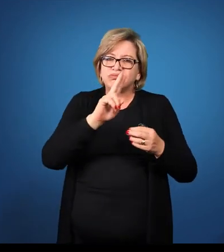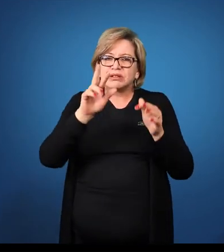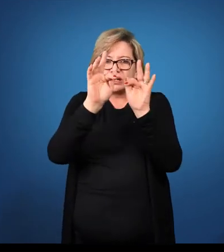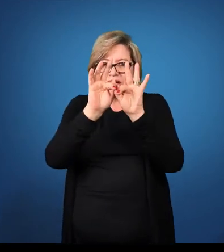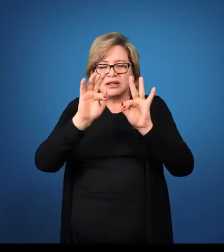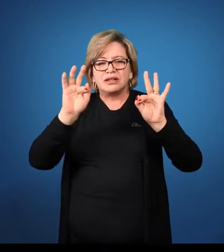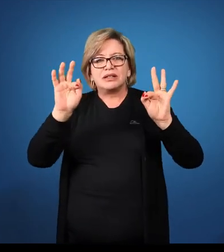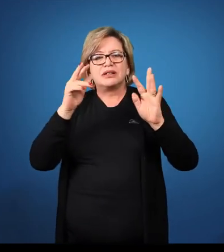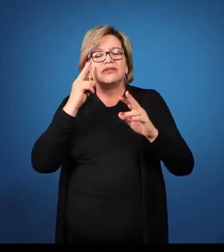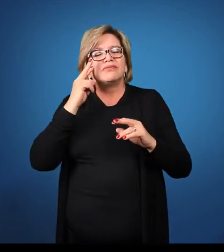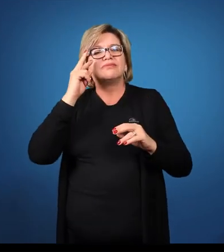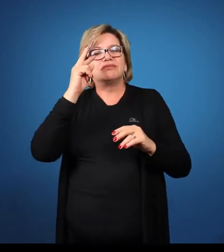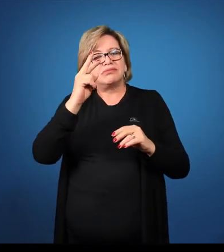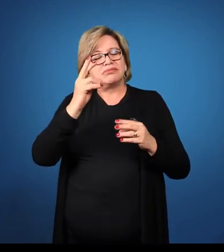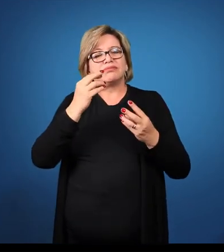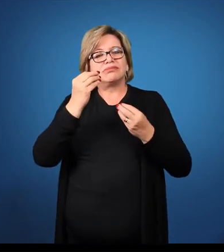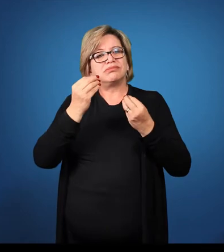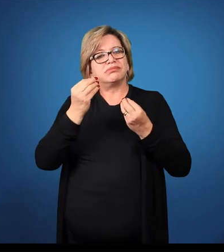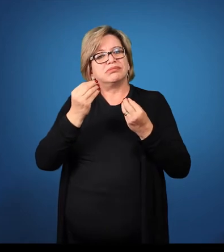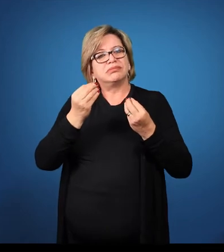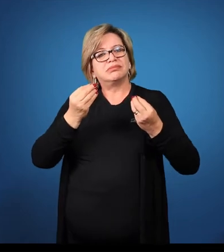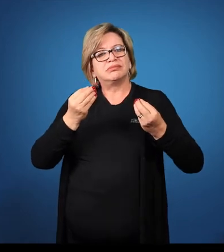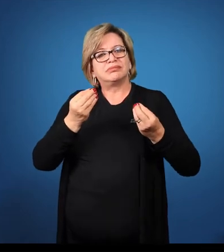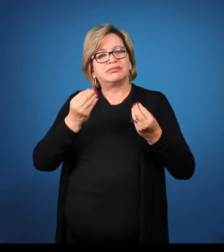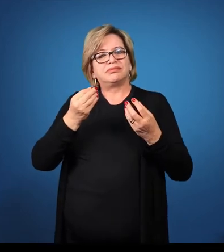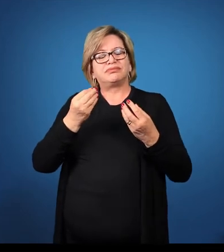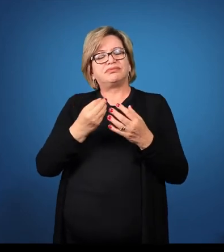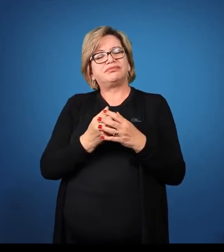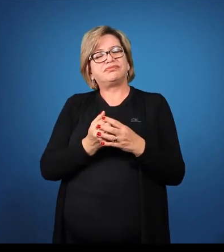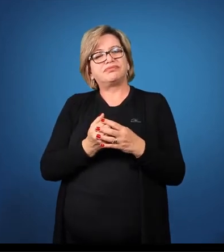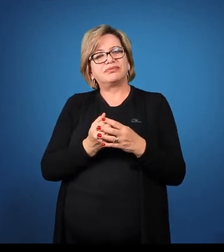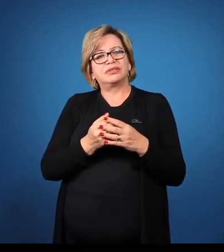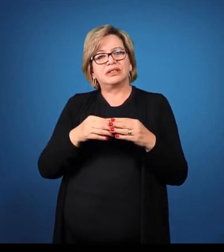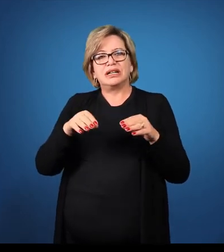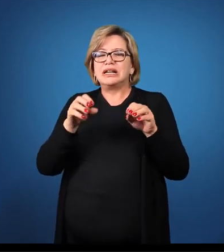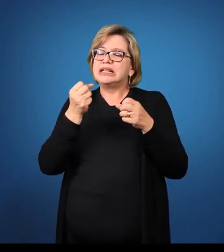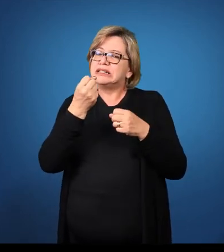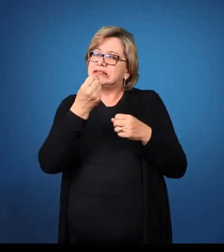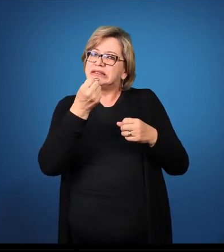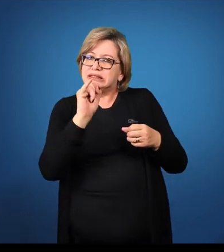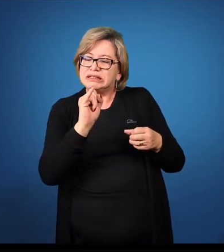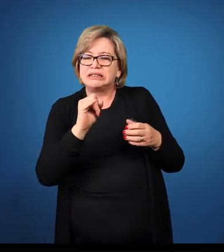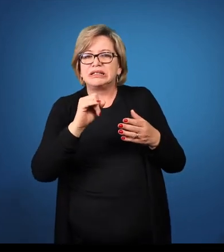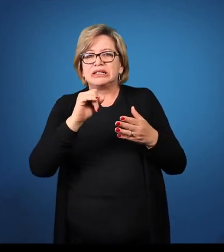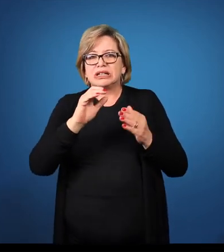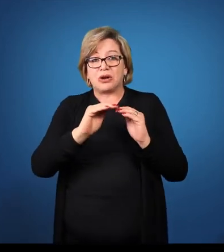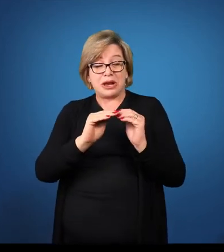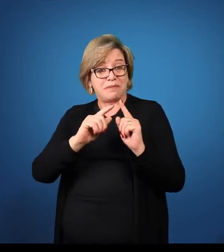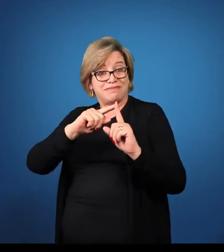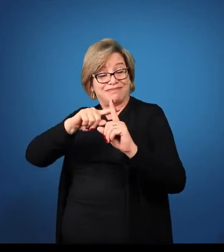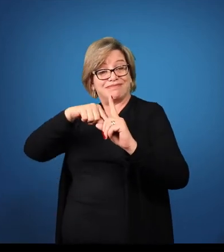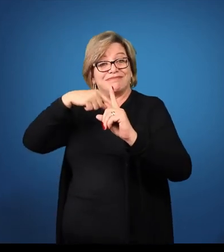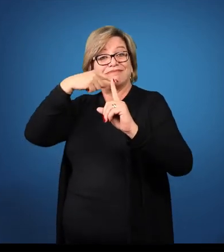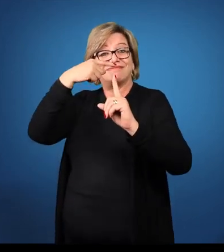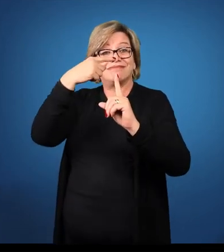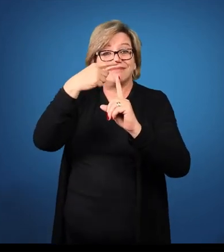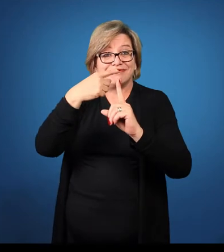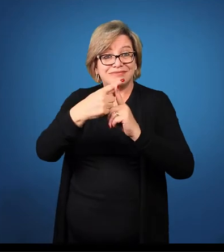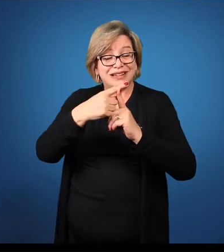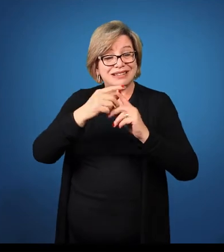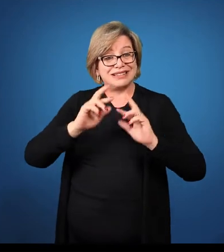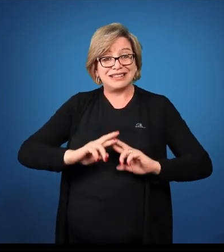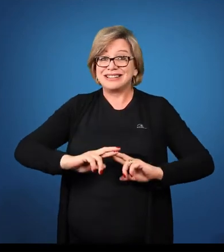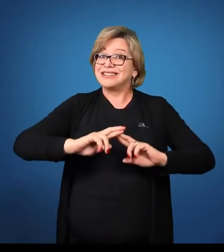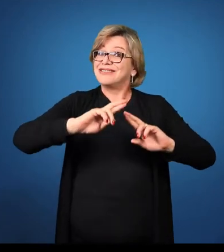inteligens quam Petros. E se no de superioridade, é